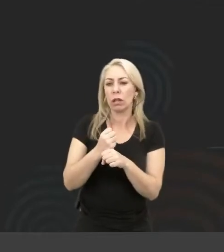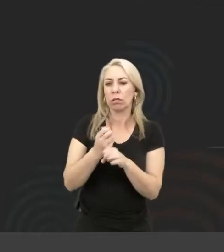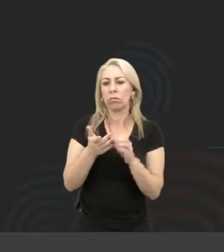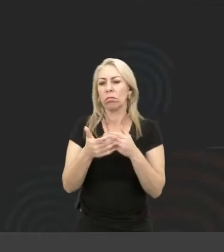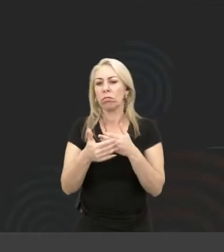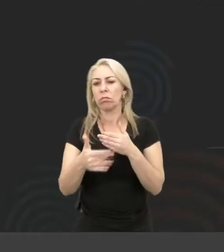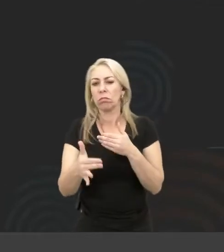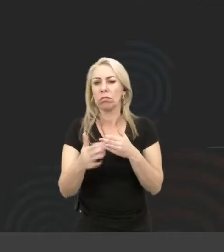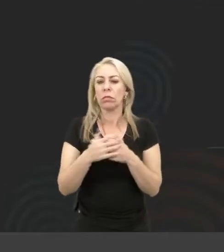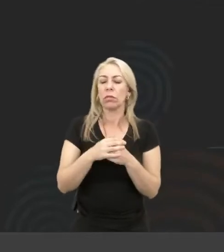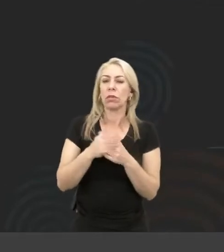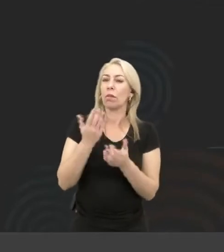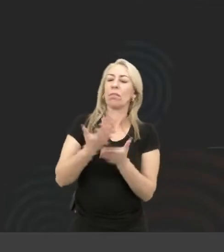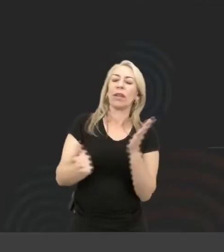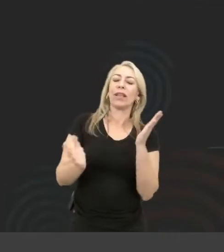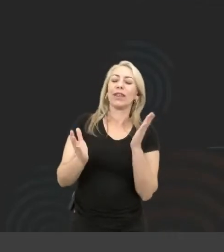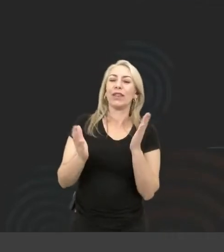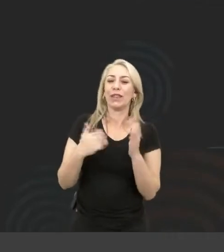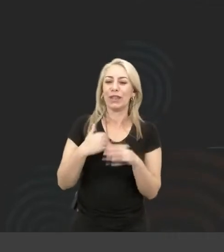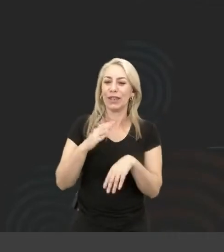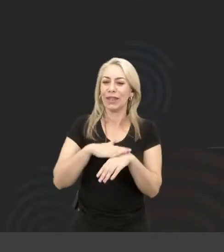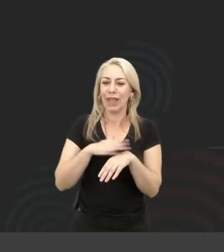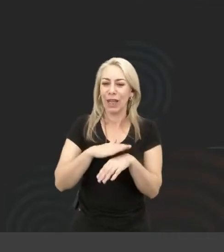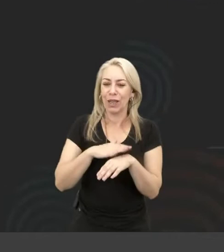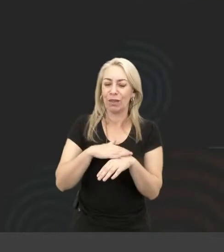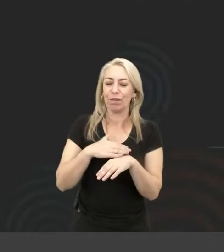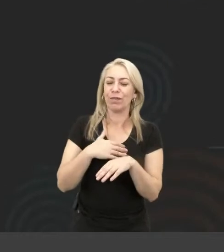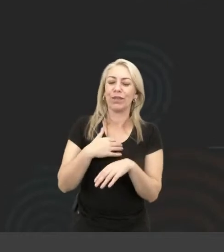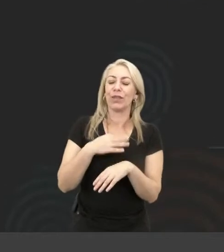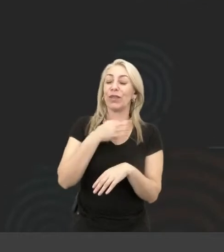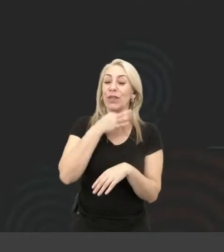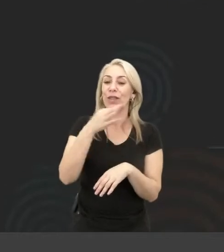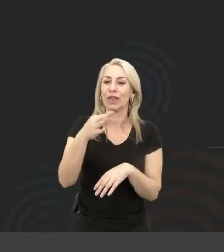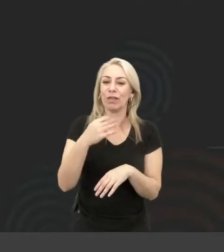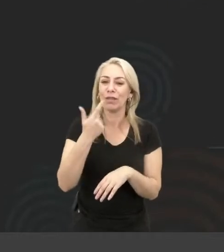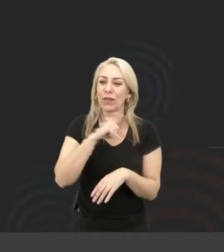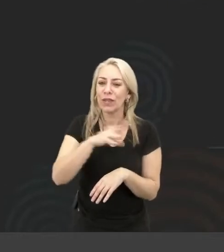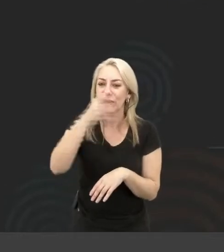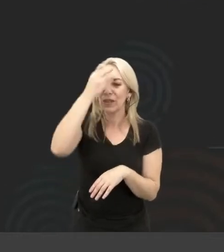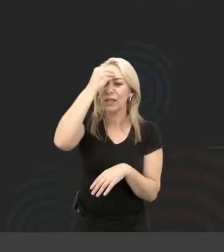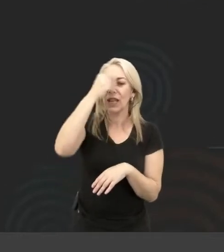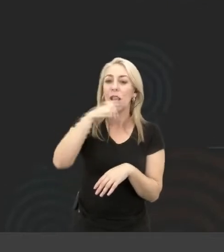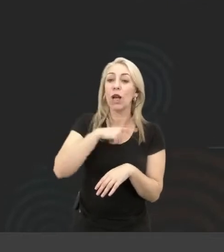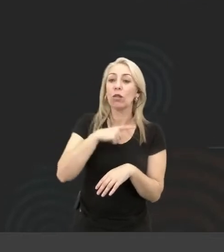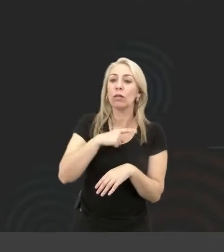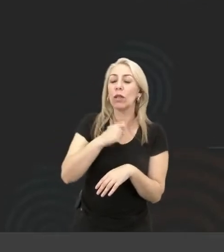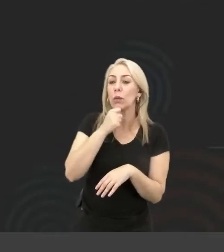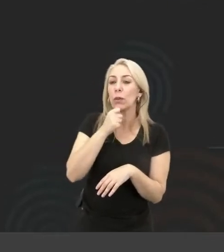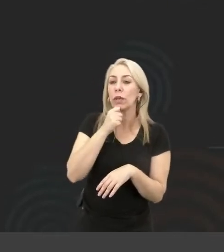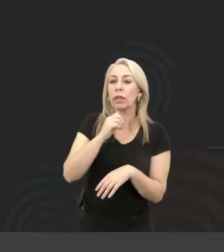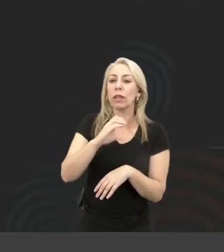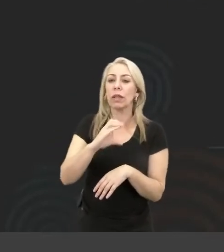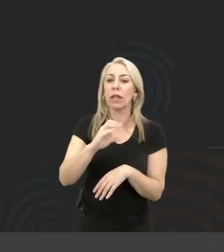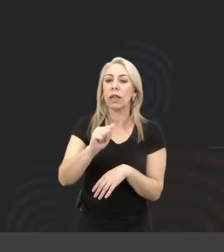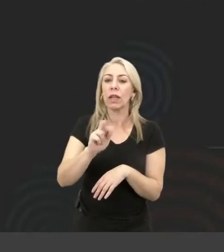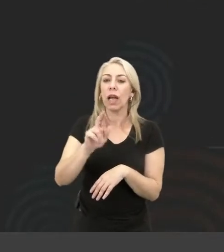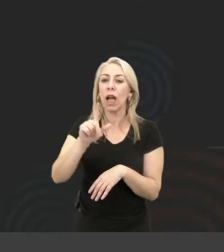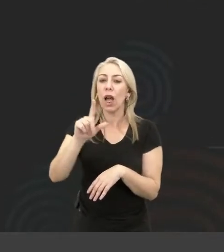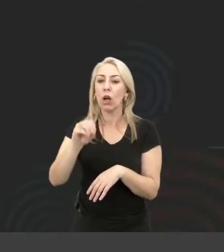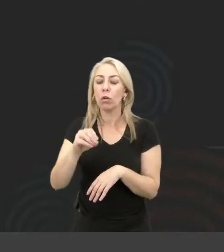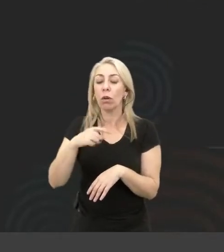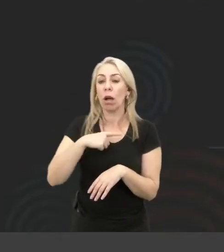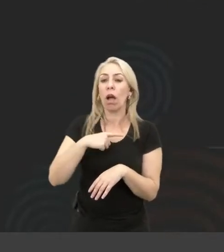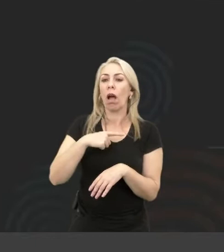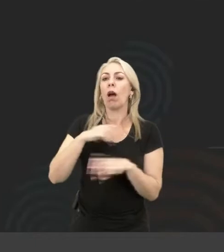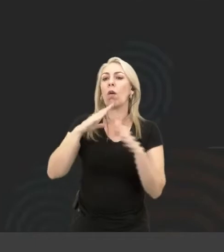coisa, já me perdi nas datas, eu sou péssimo em datas. E, eu mantenho esse cargo com muito, às vezes, eu